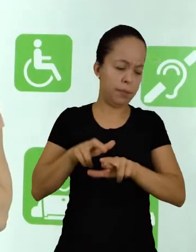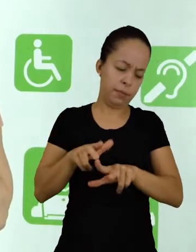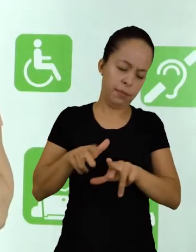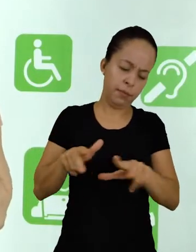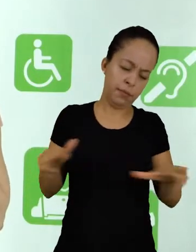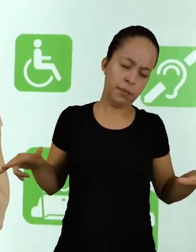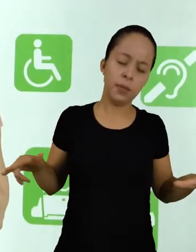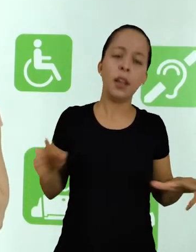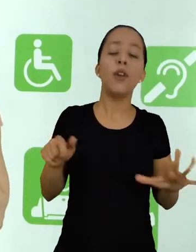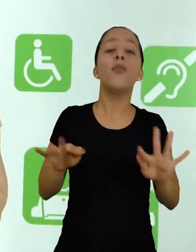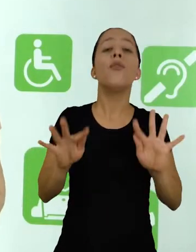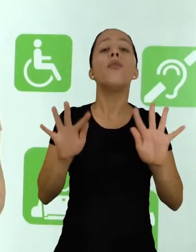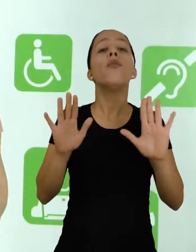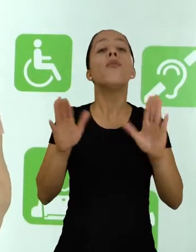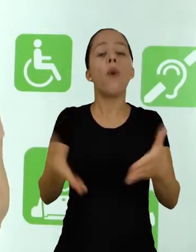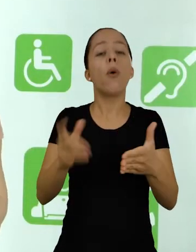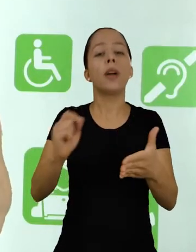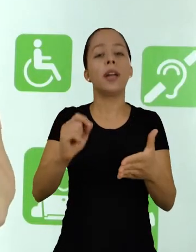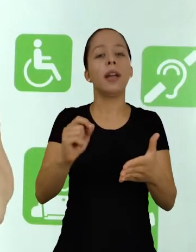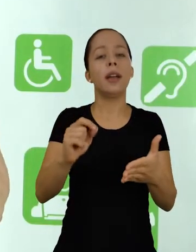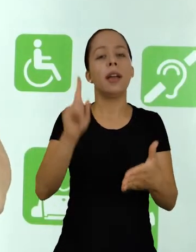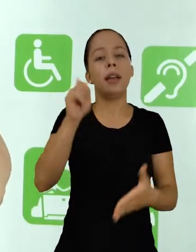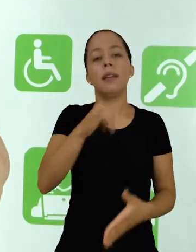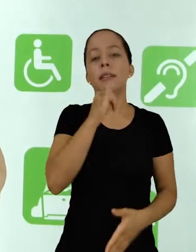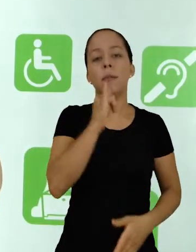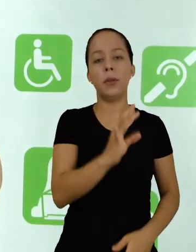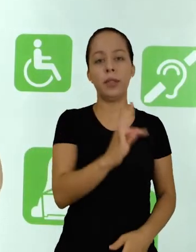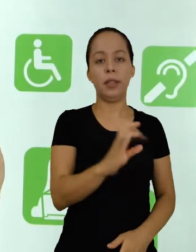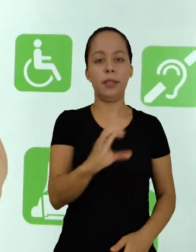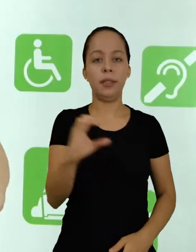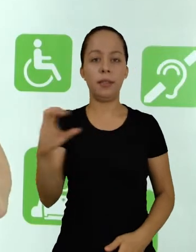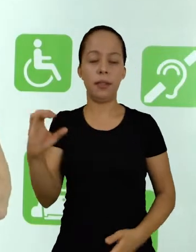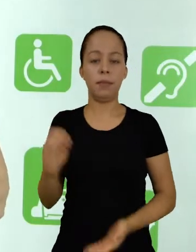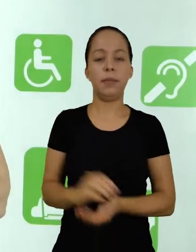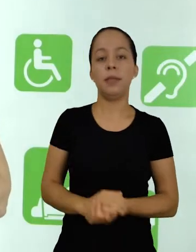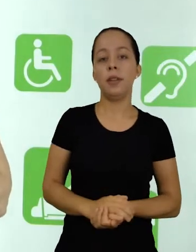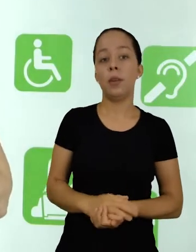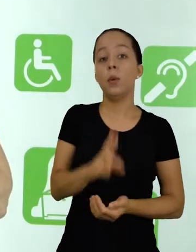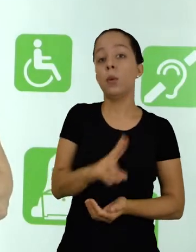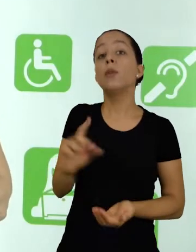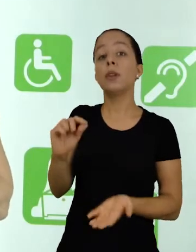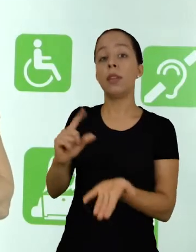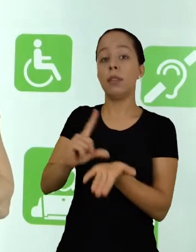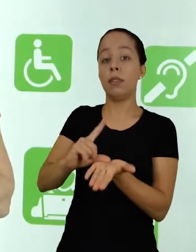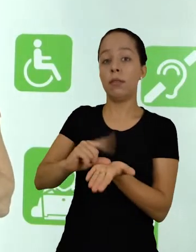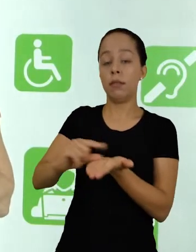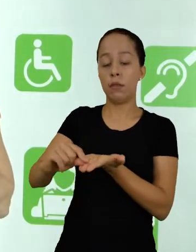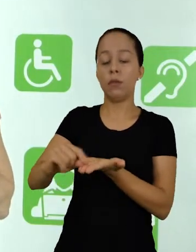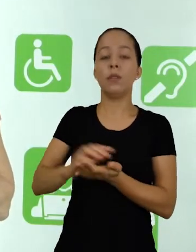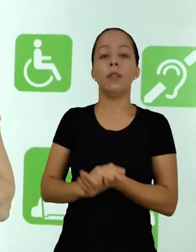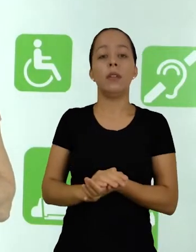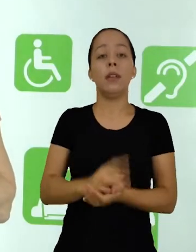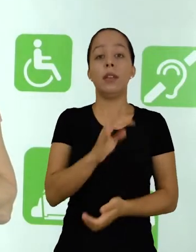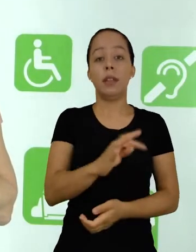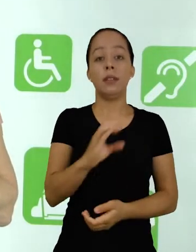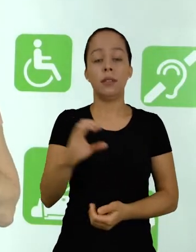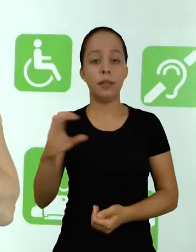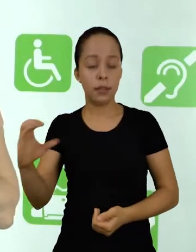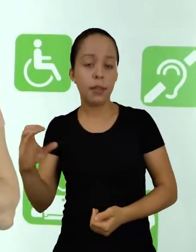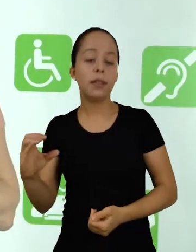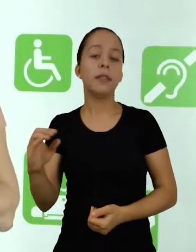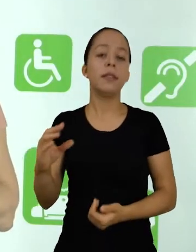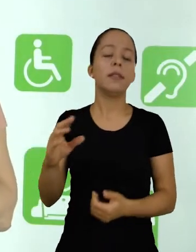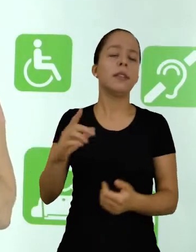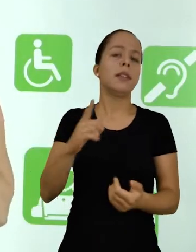científicos que são feitos na conclusão de cursos do ensino superior. Por exemplo, artigos, trabalhos de conclusão de